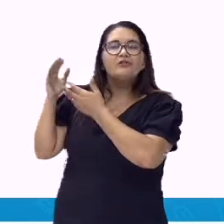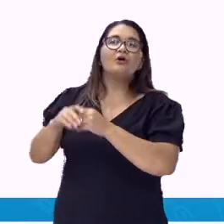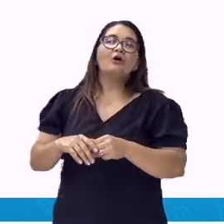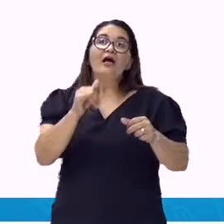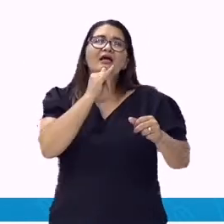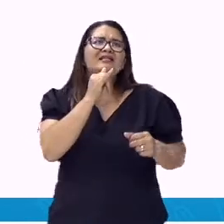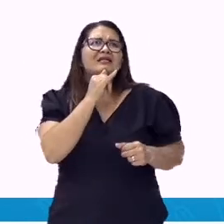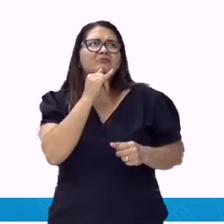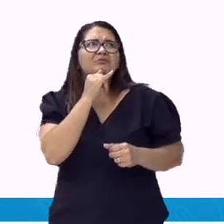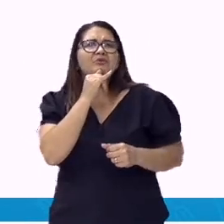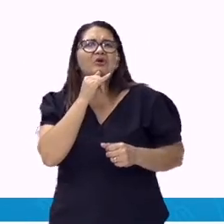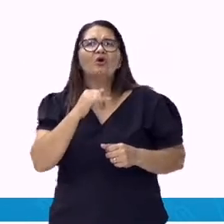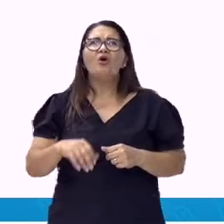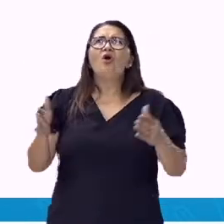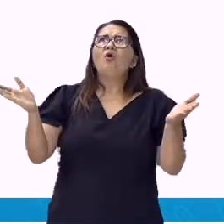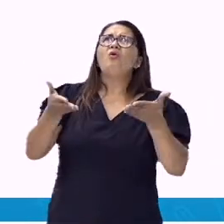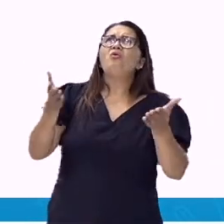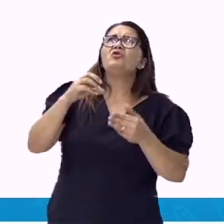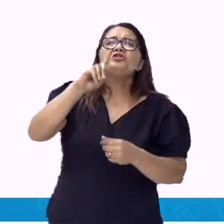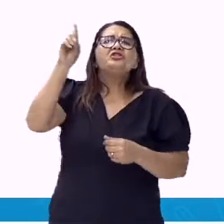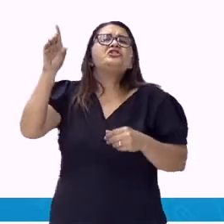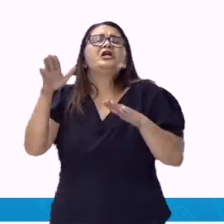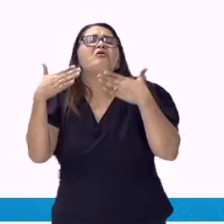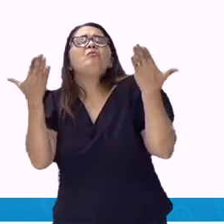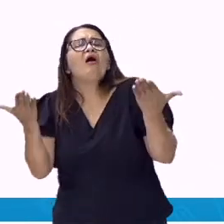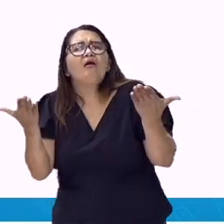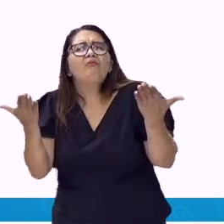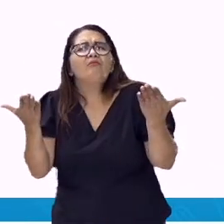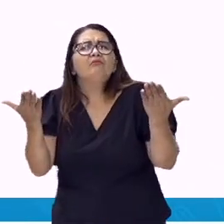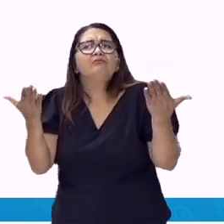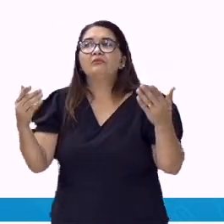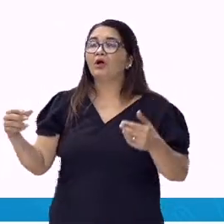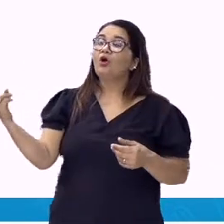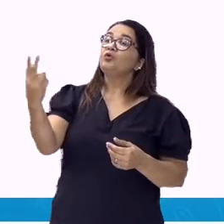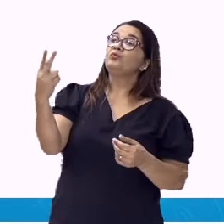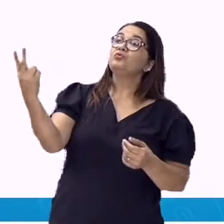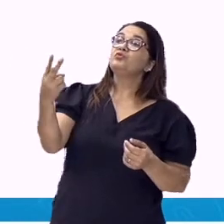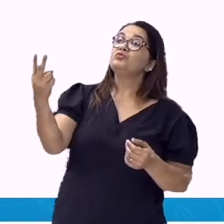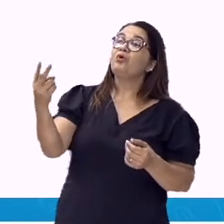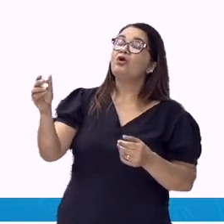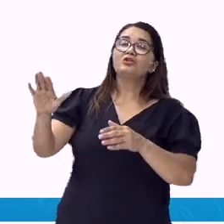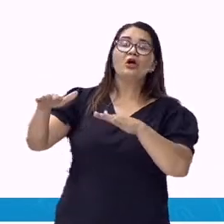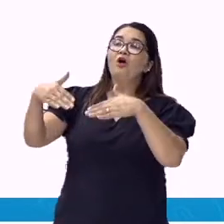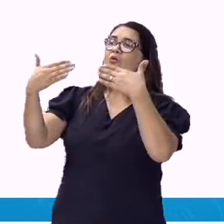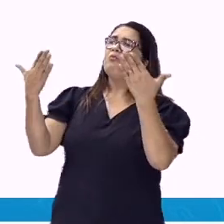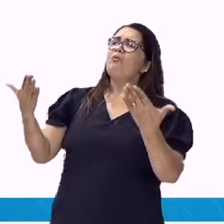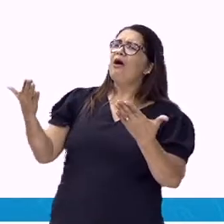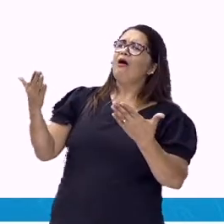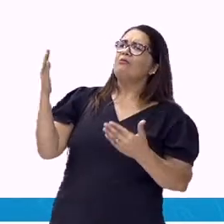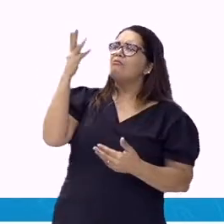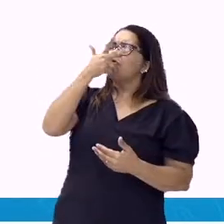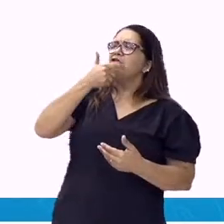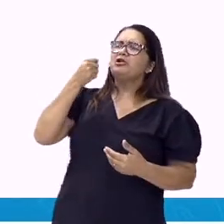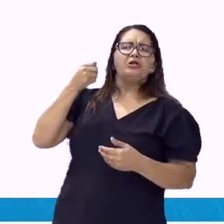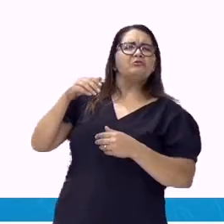Qual dos dois é mais bonito? Quanto custa a entrada para o cinema?